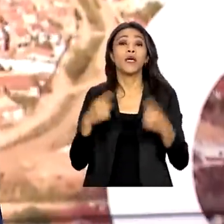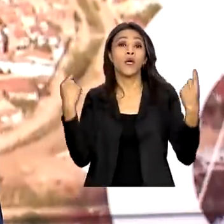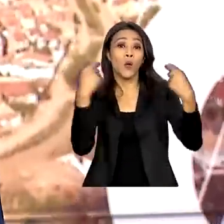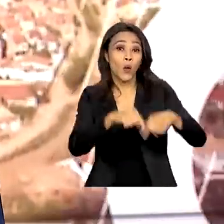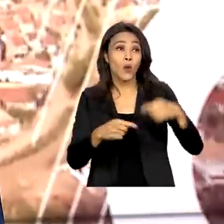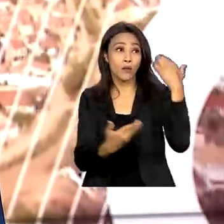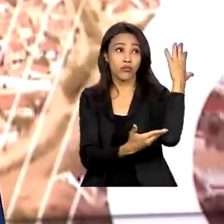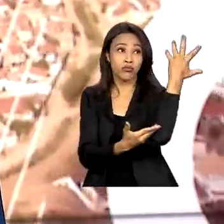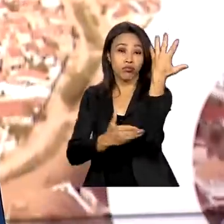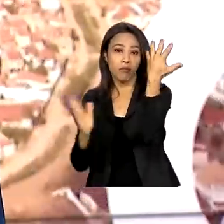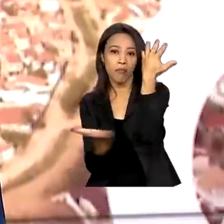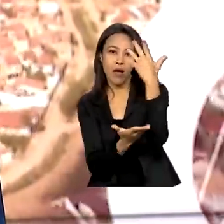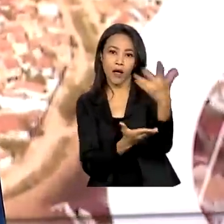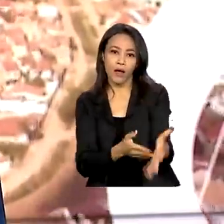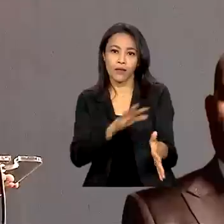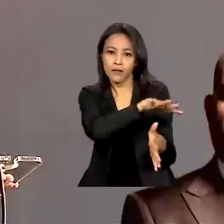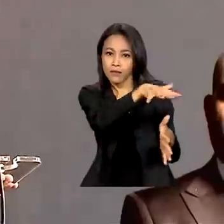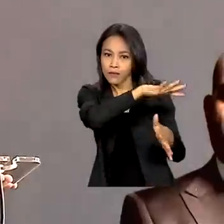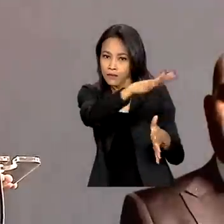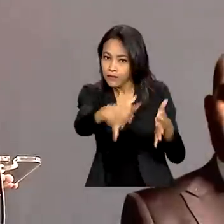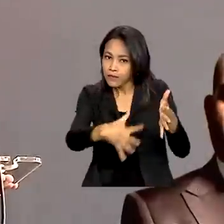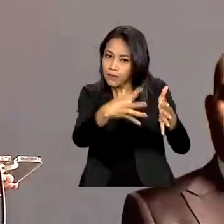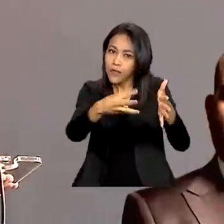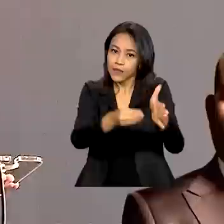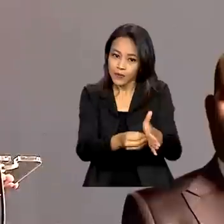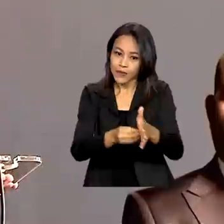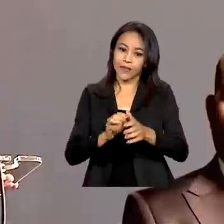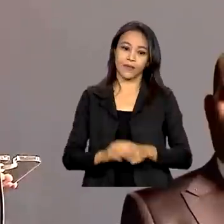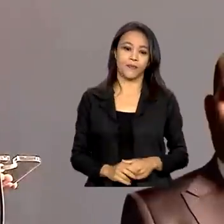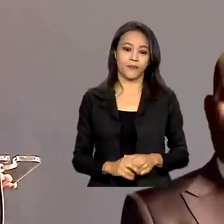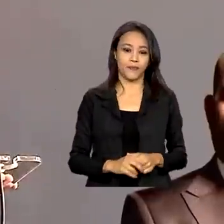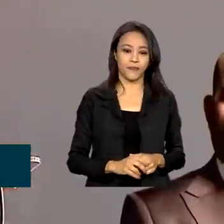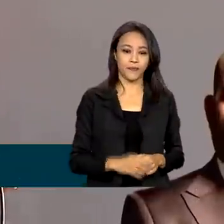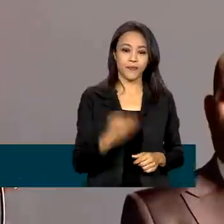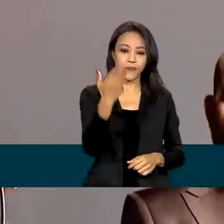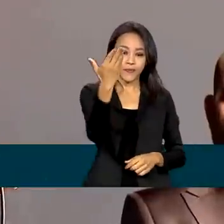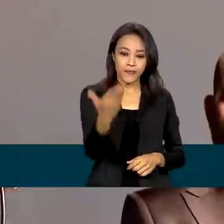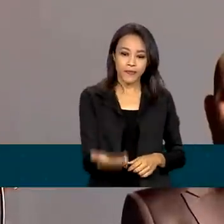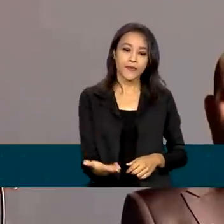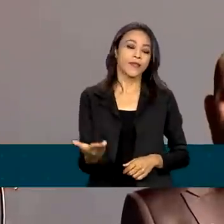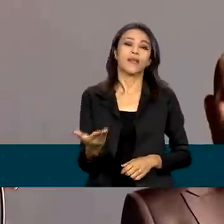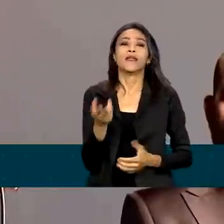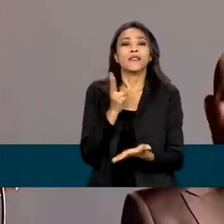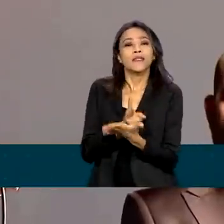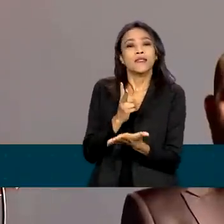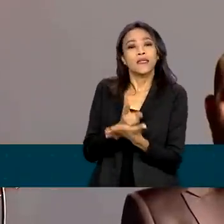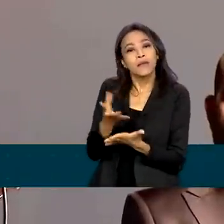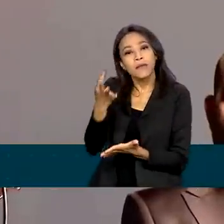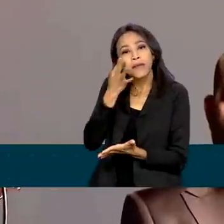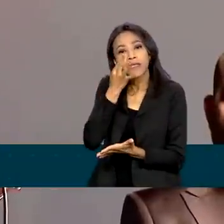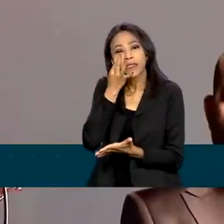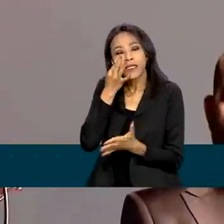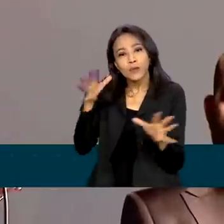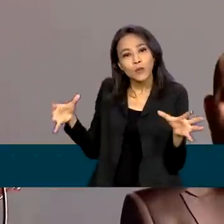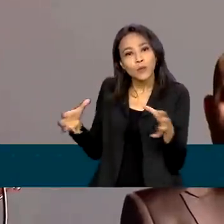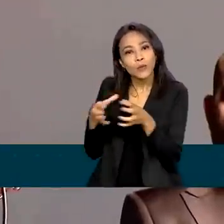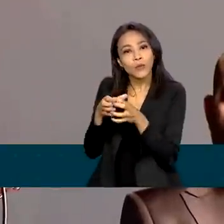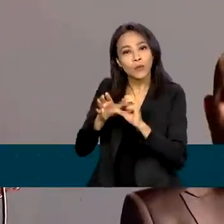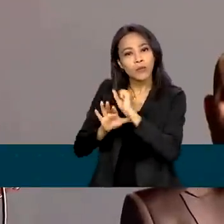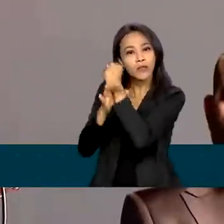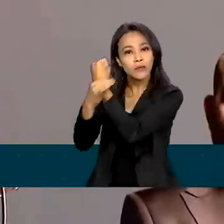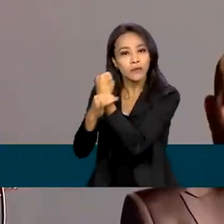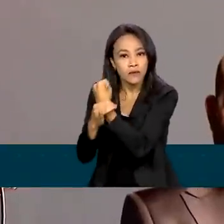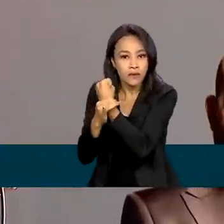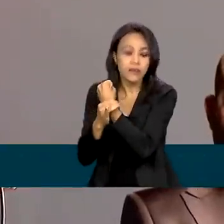ilegal na região amazônica. A Força Nacional sempre está presente nas grandes dificuldades, nos momentos, nos